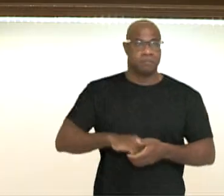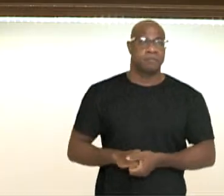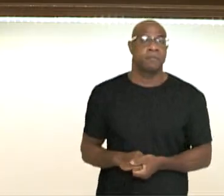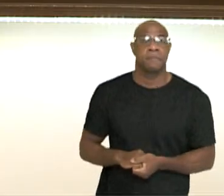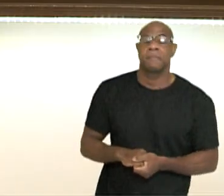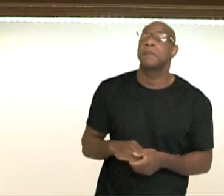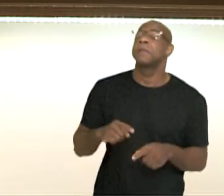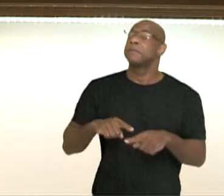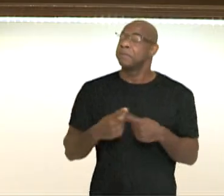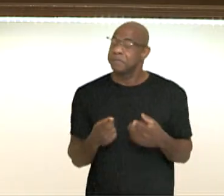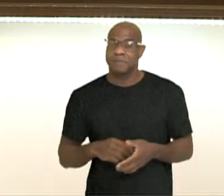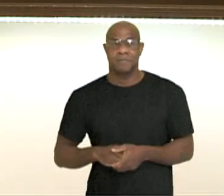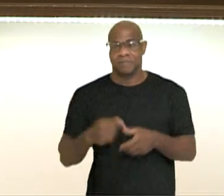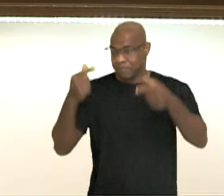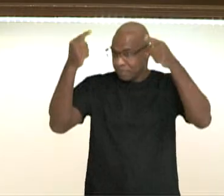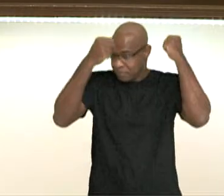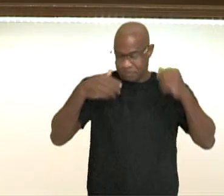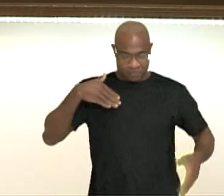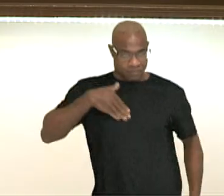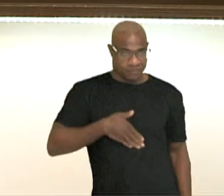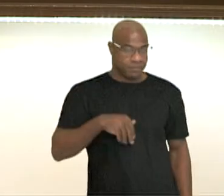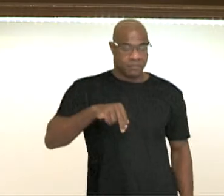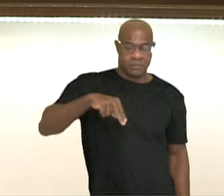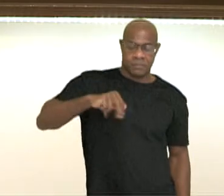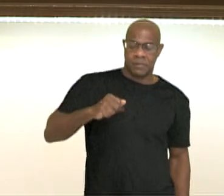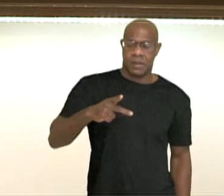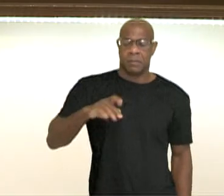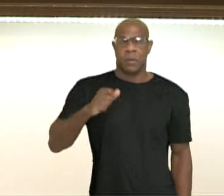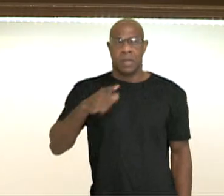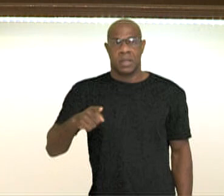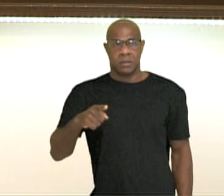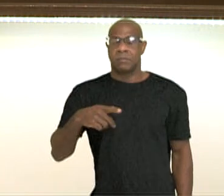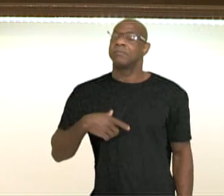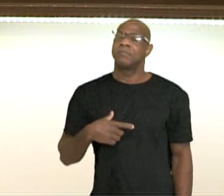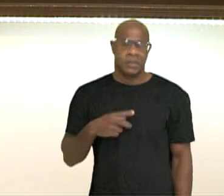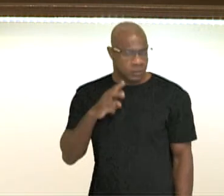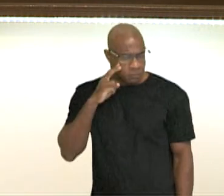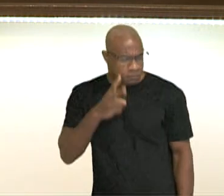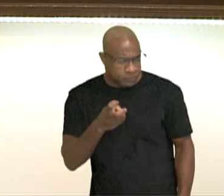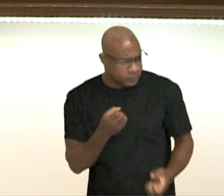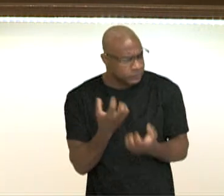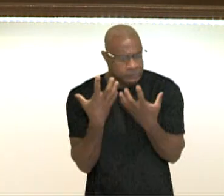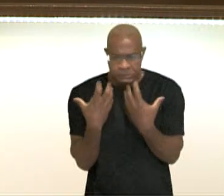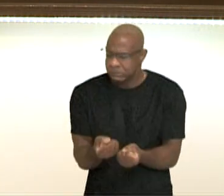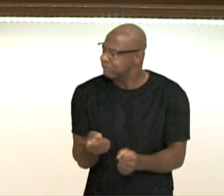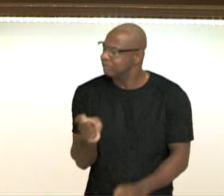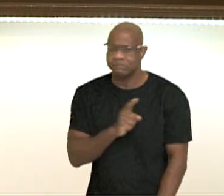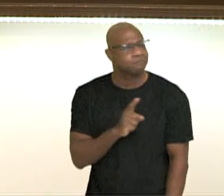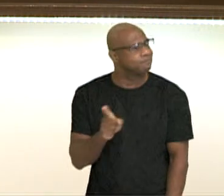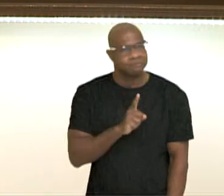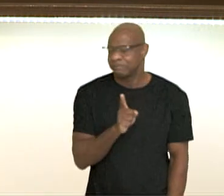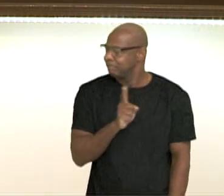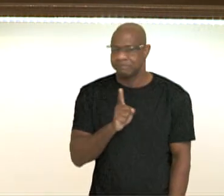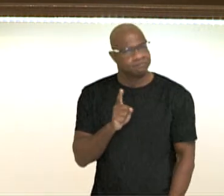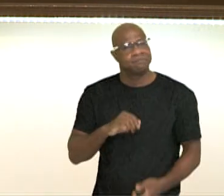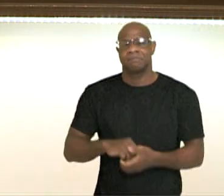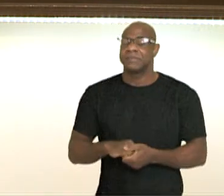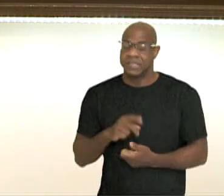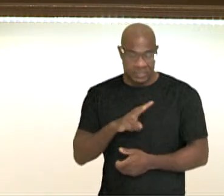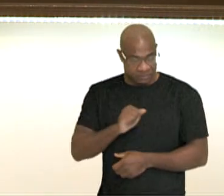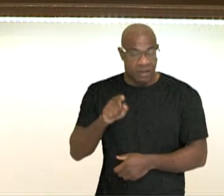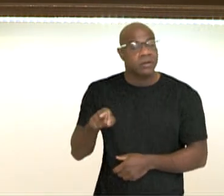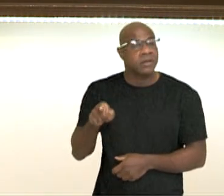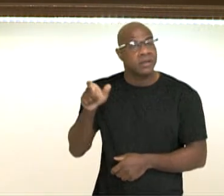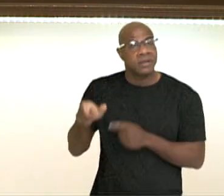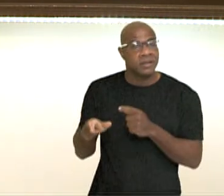Porém, o Napoleão não vai gostar muito dessa situação quando ele assume novamente o poder lá na França e ele vai